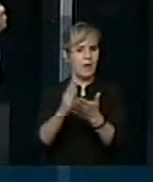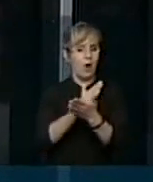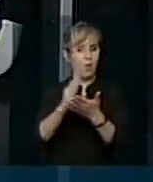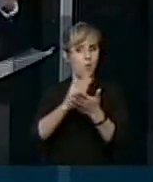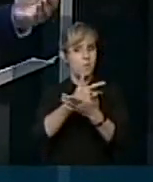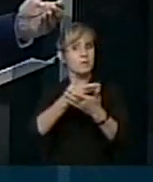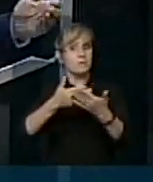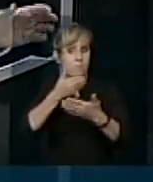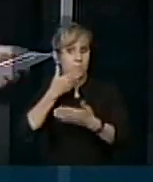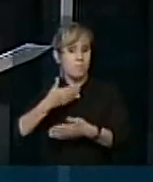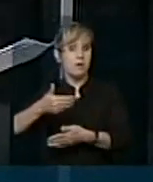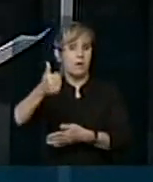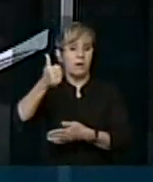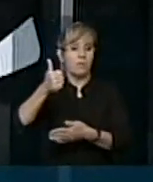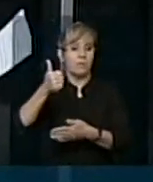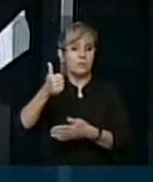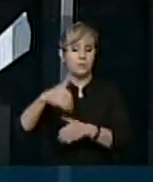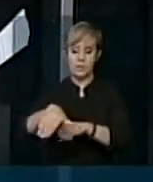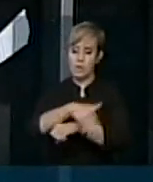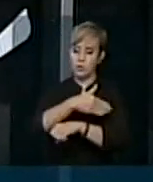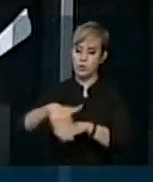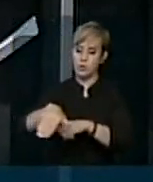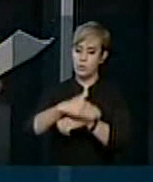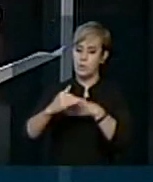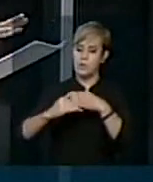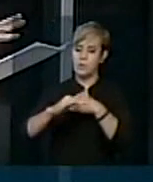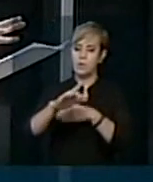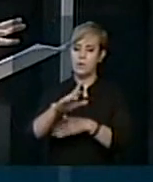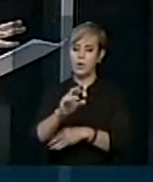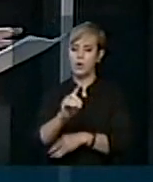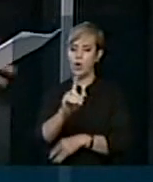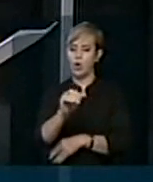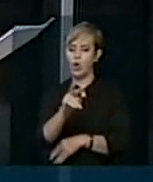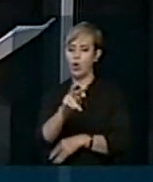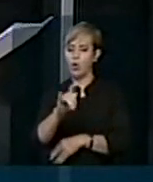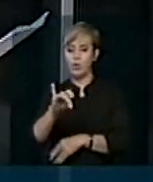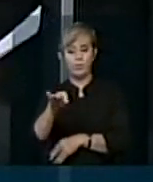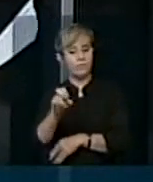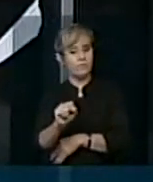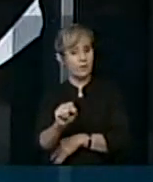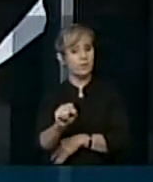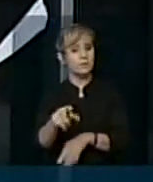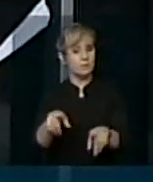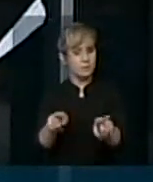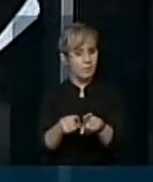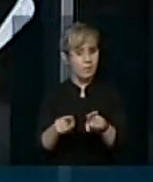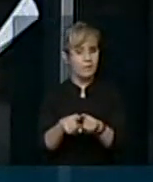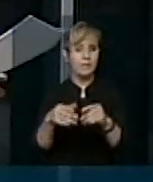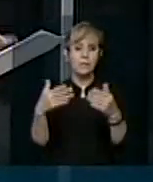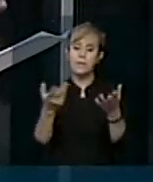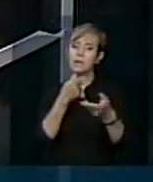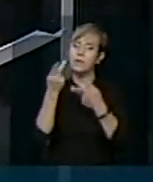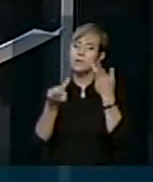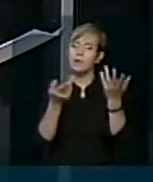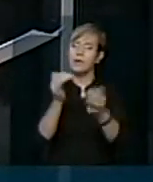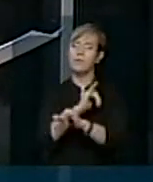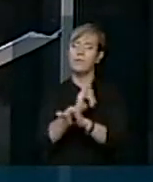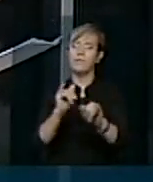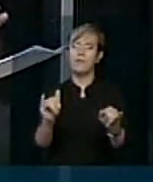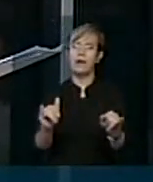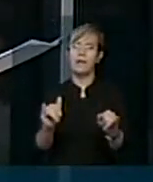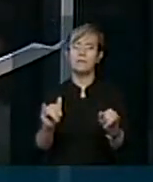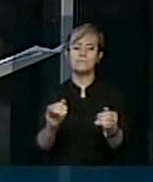melhorias nas rodovias. E é aí que eu quero dizer que